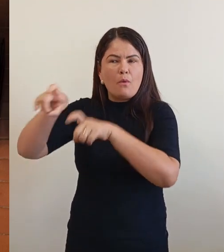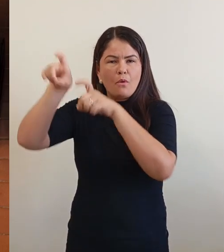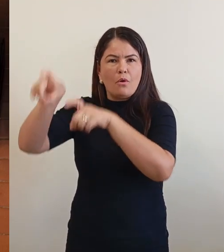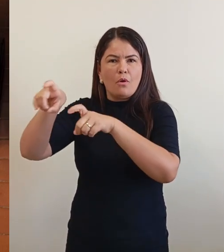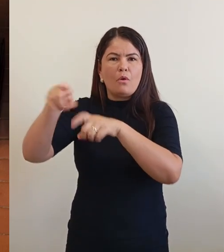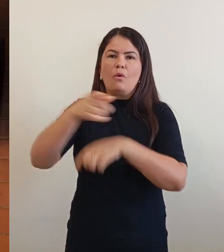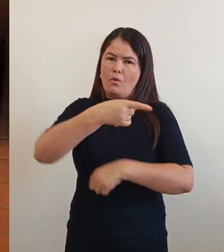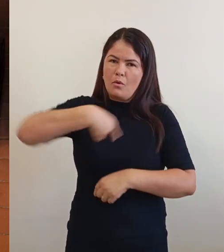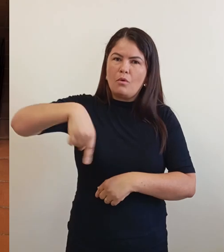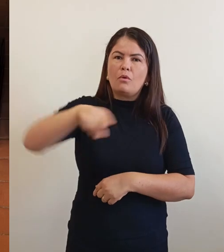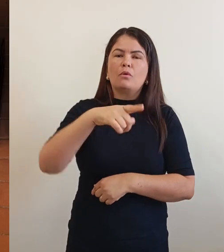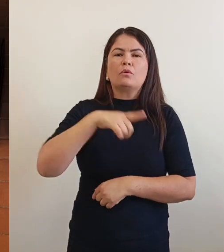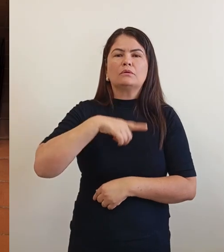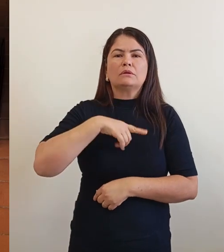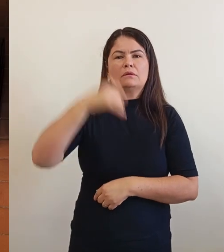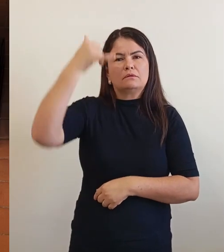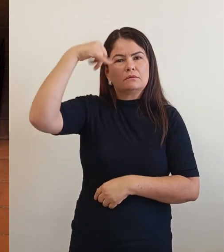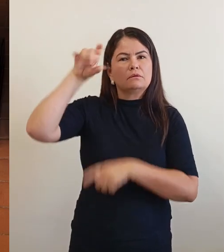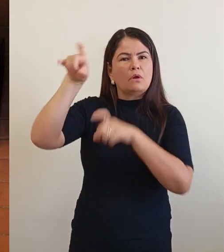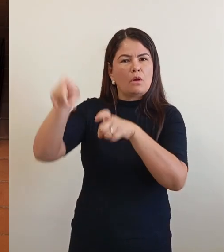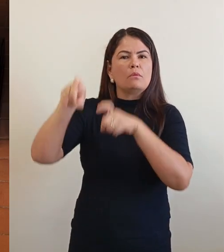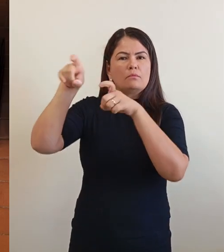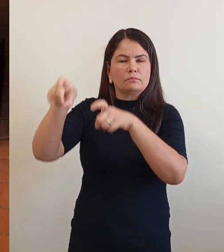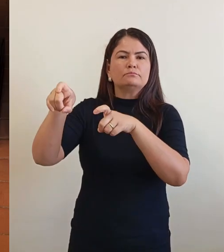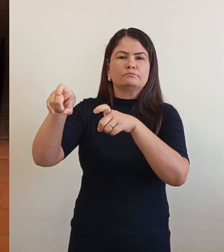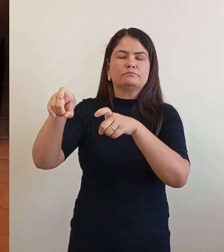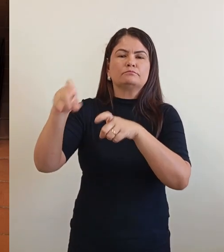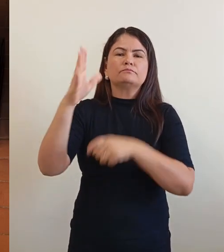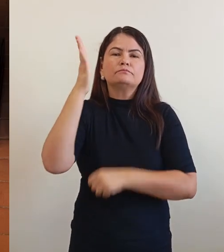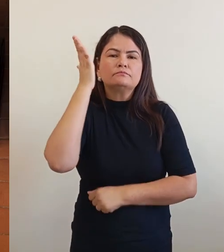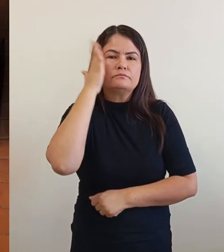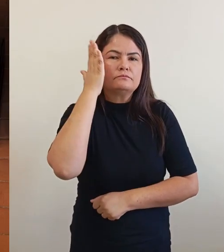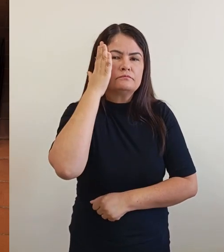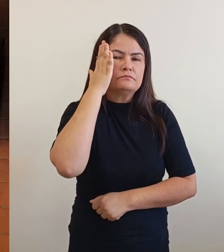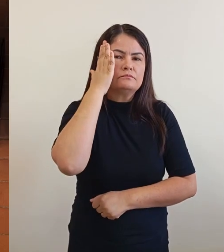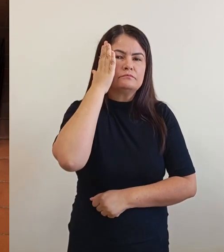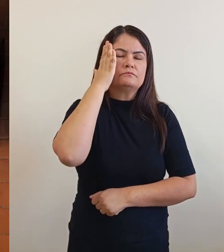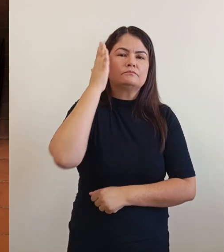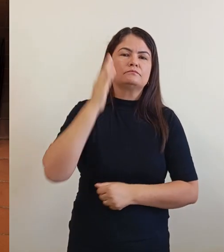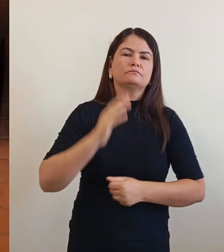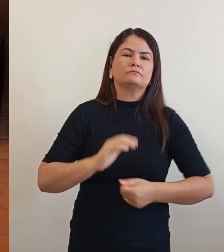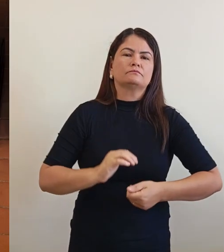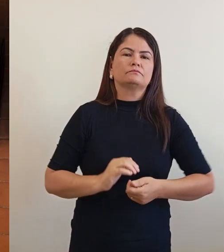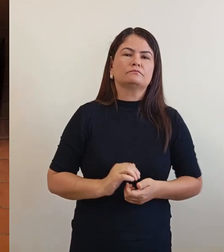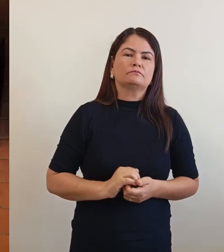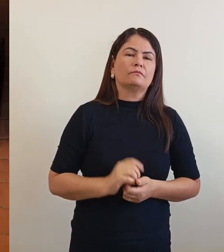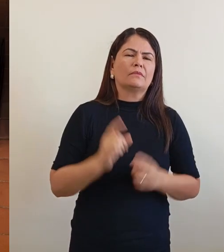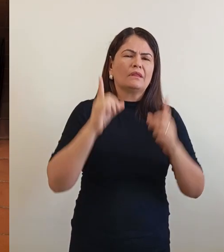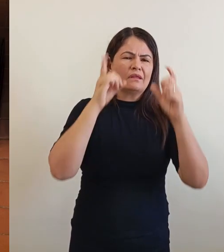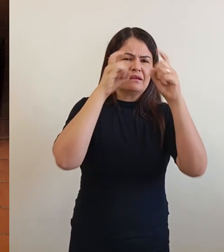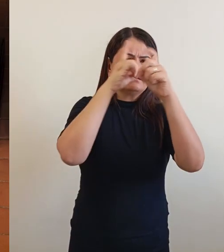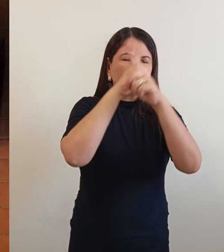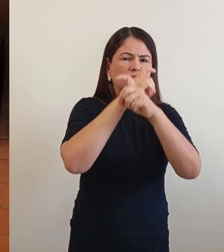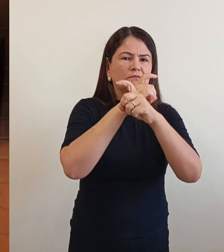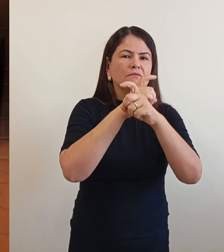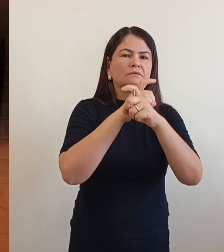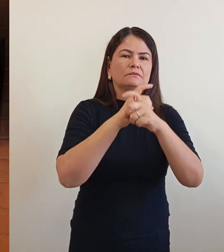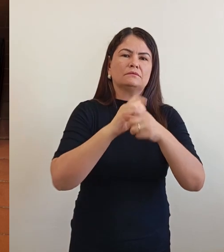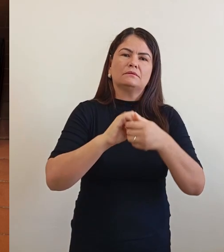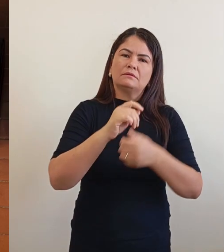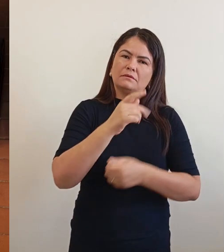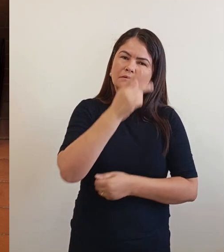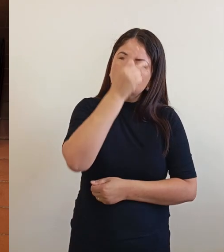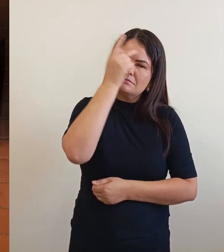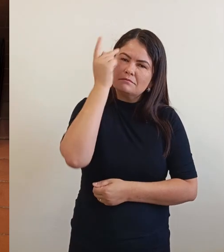a gente é sabedor da dificuldade dessas pessoas. Porque se você querer tirar uma